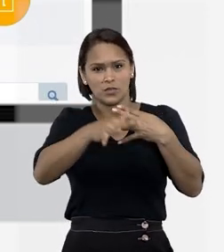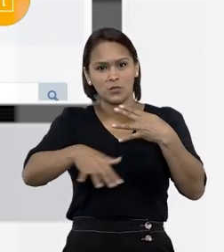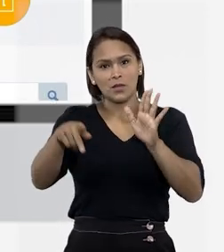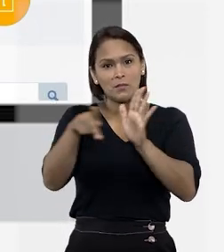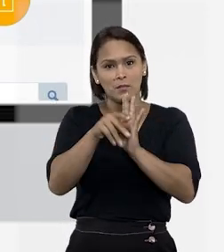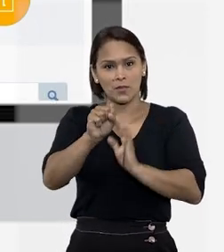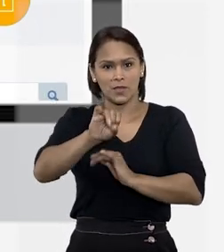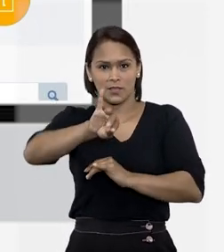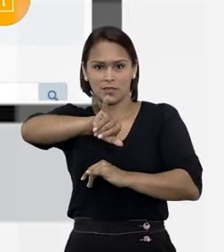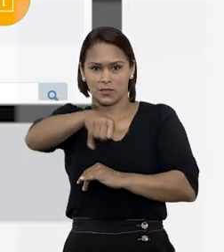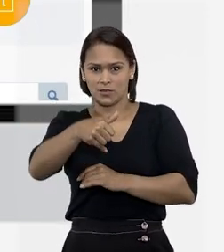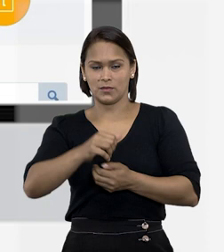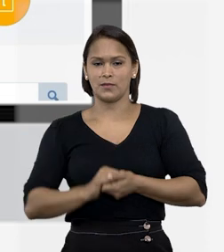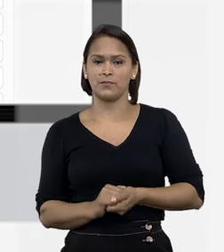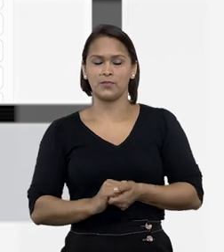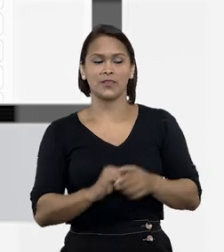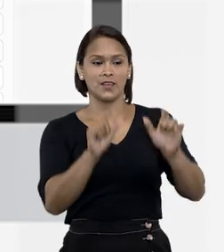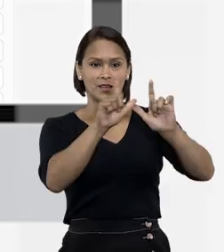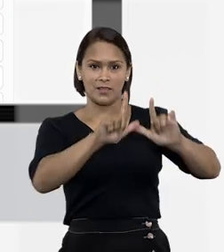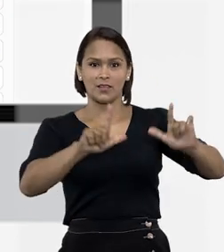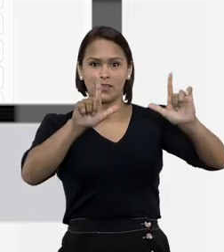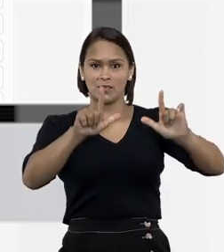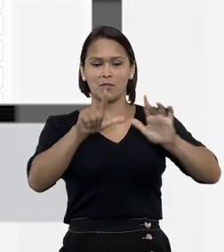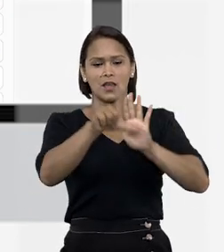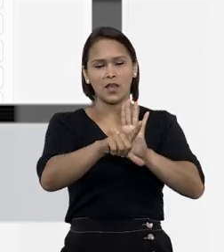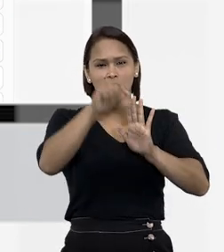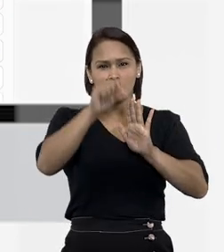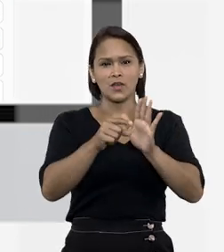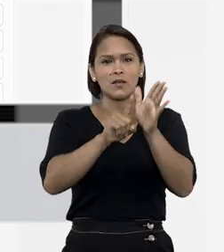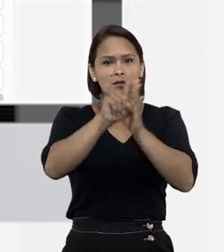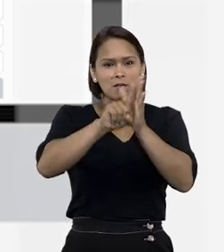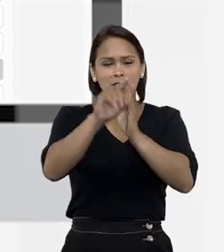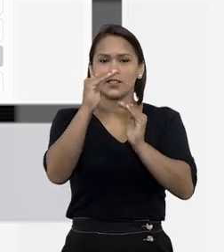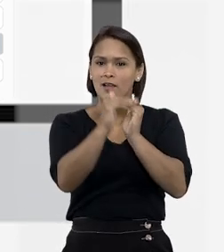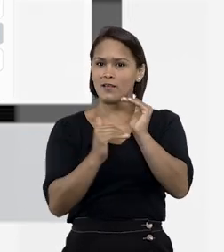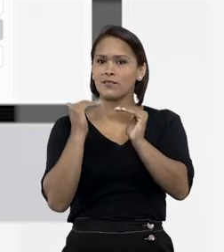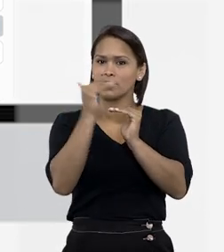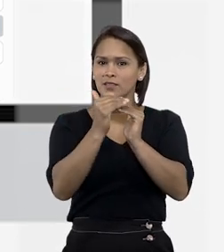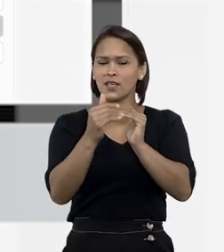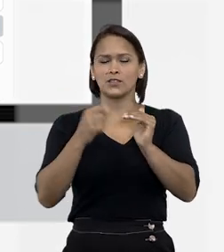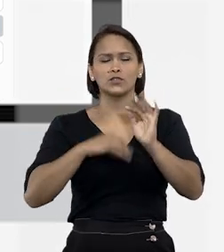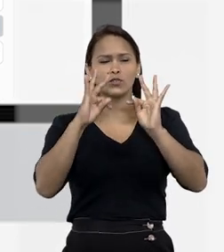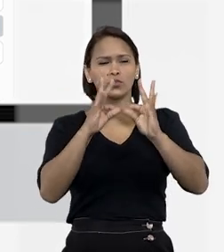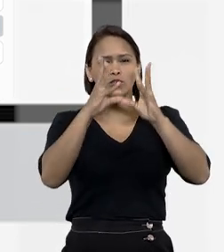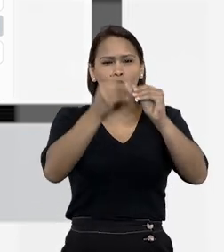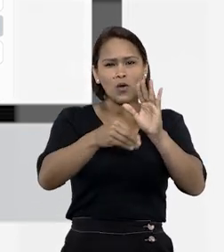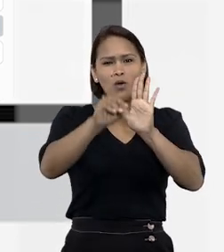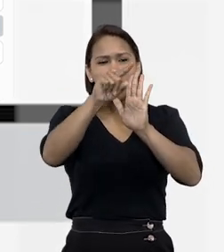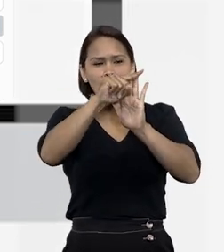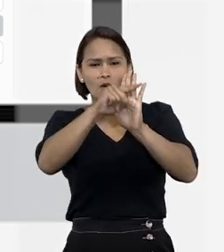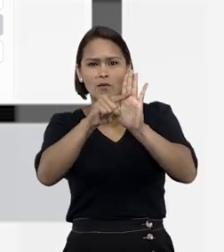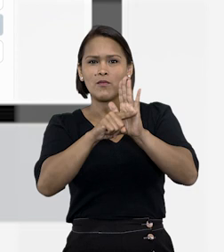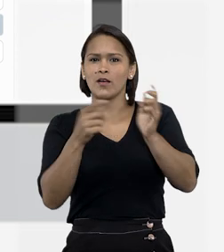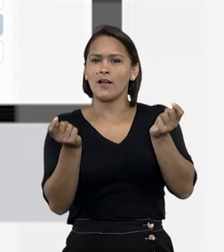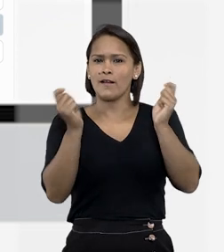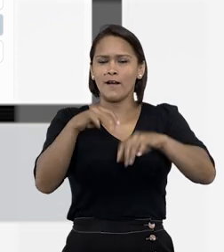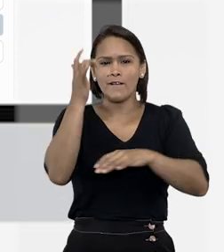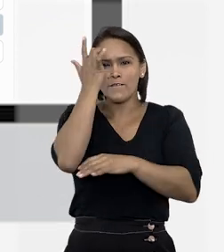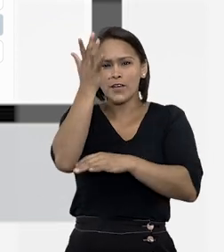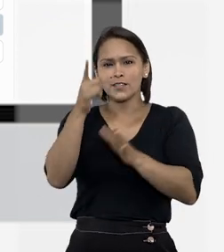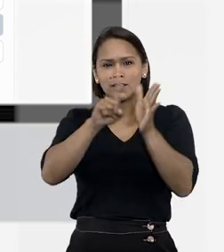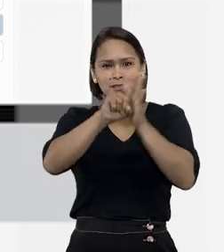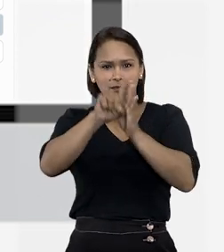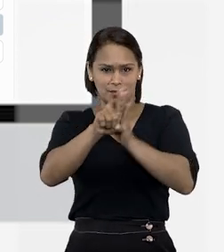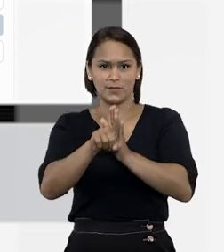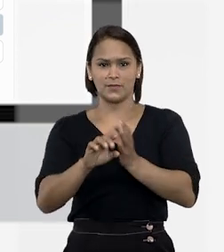STJ. Nessa página, selecionando Pesquisa Avançada, estão todos os itens disponíveis para facilitar a realização da